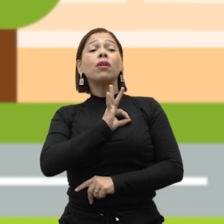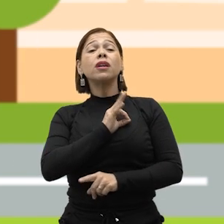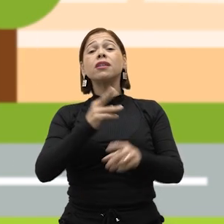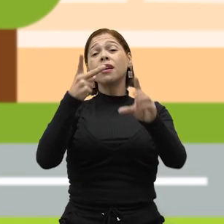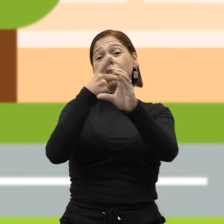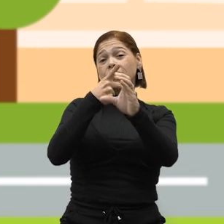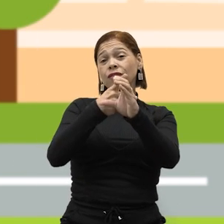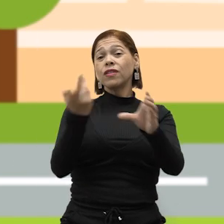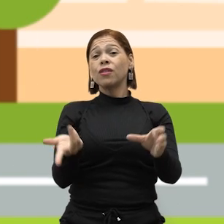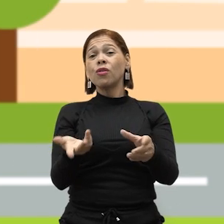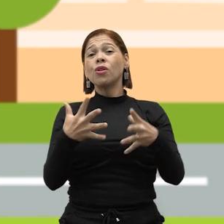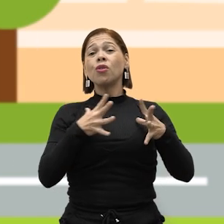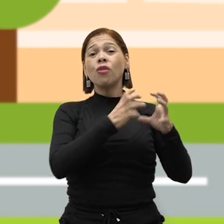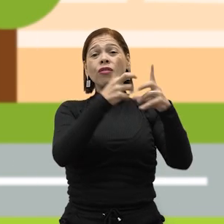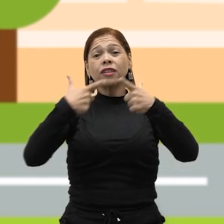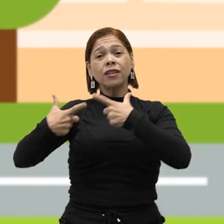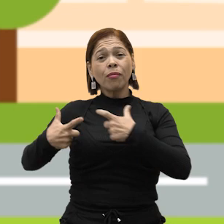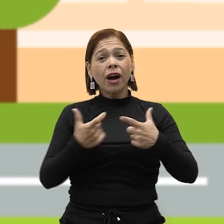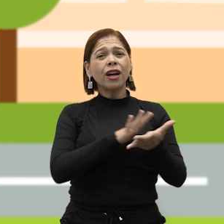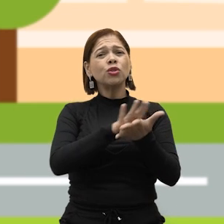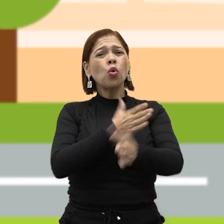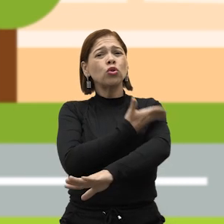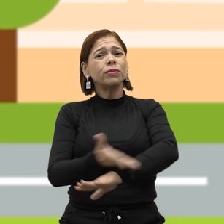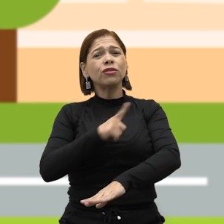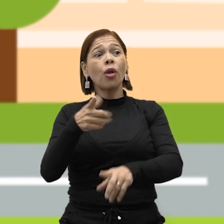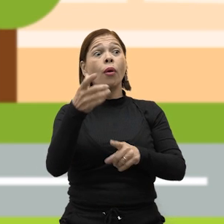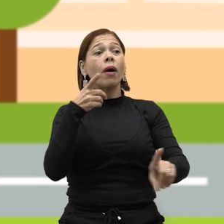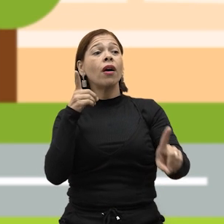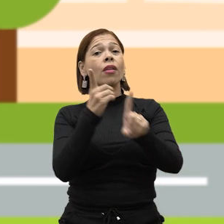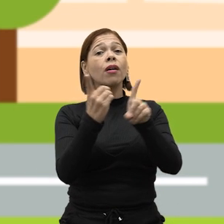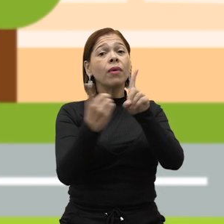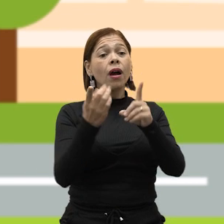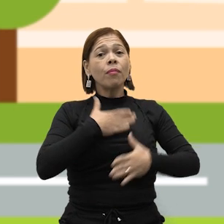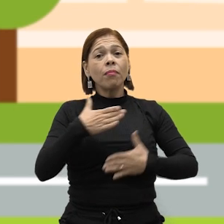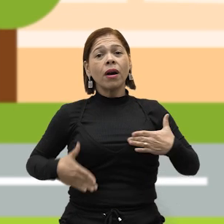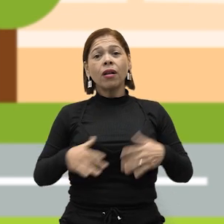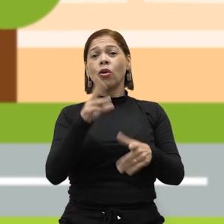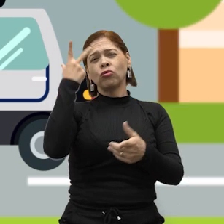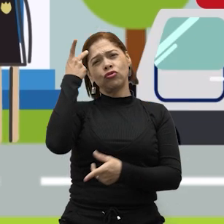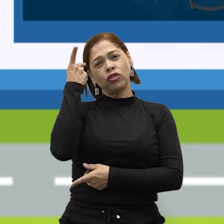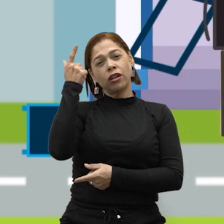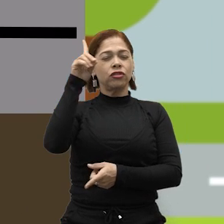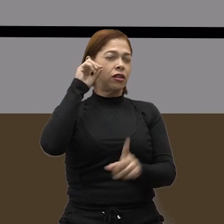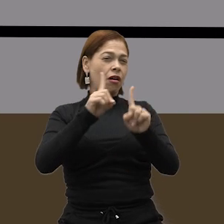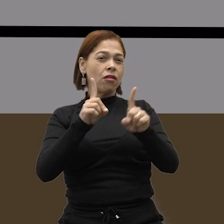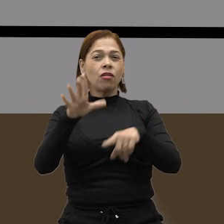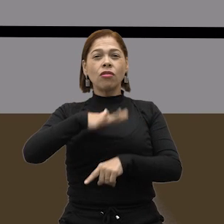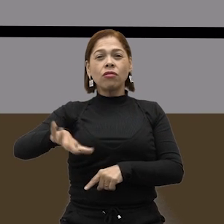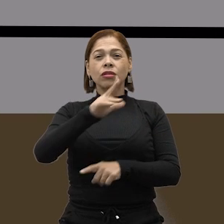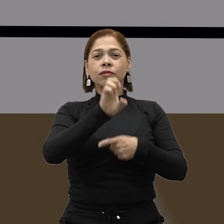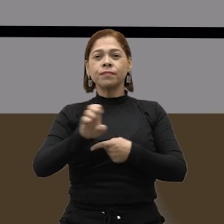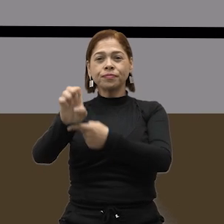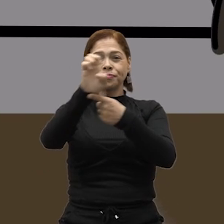Civil não costuma se envolver em conflitos armados nem realizar abordagens ou revistas em seu cotidiano. Ainda